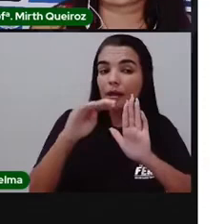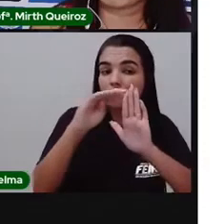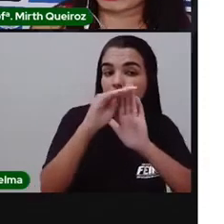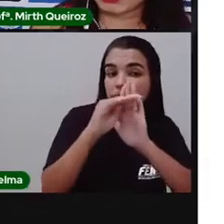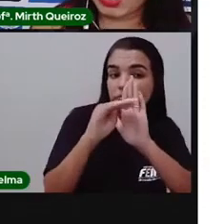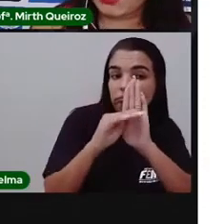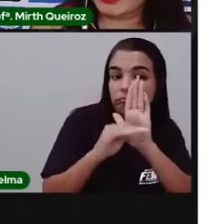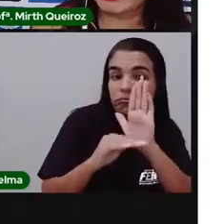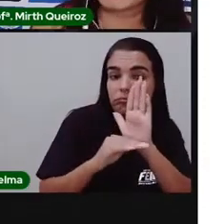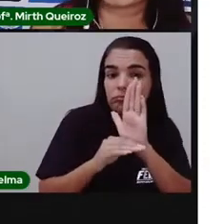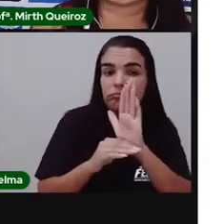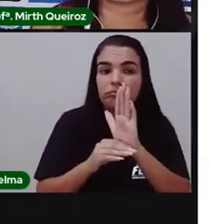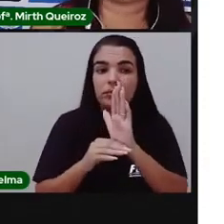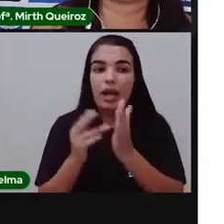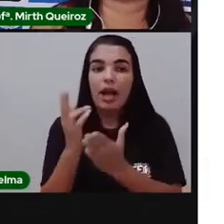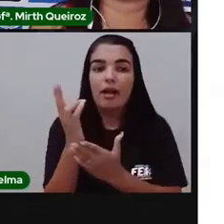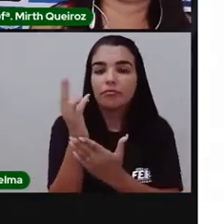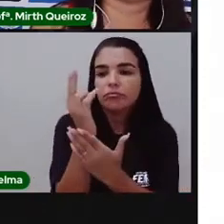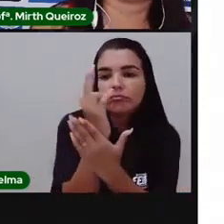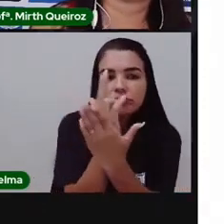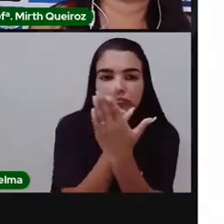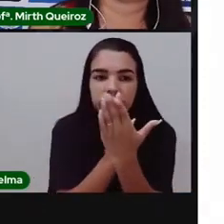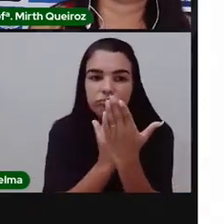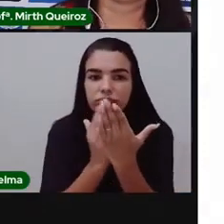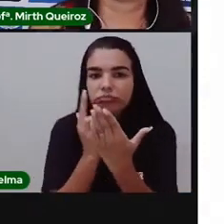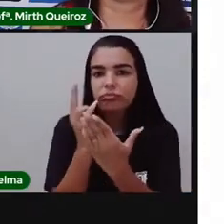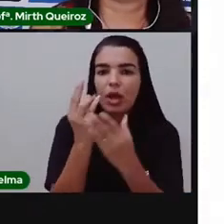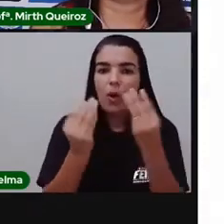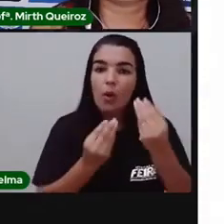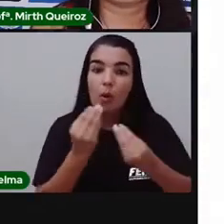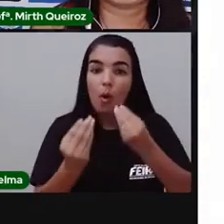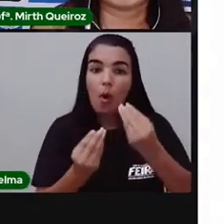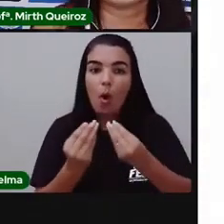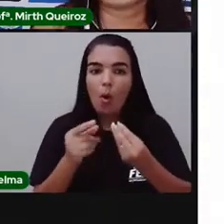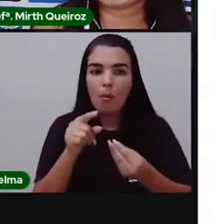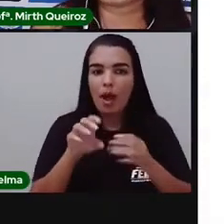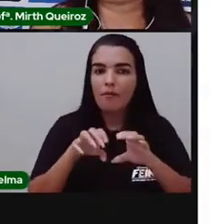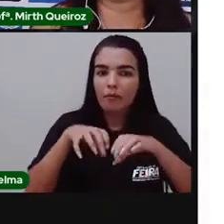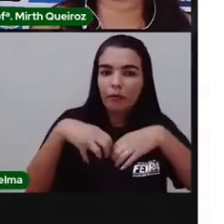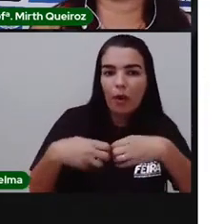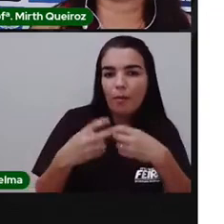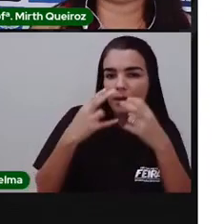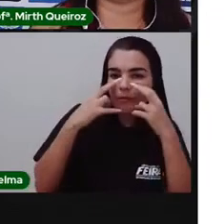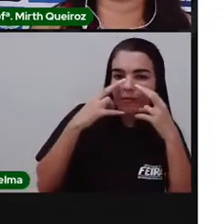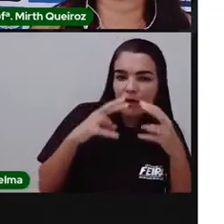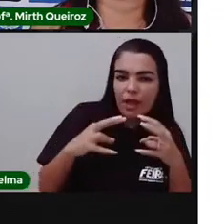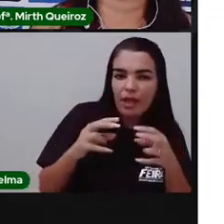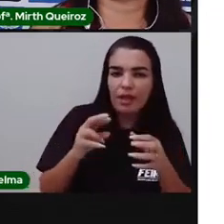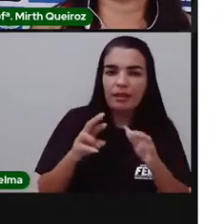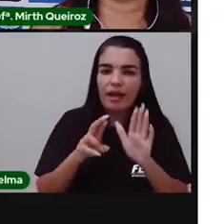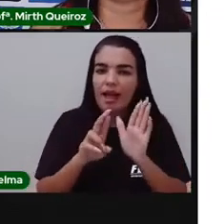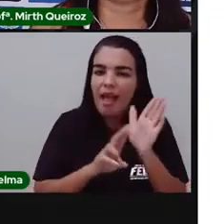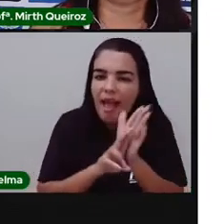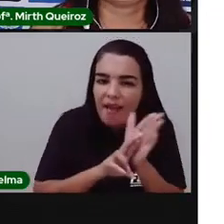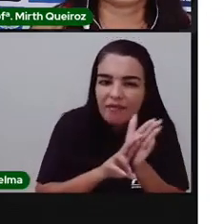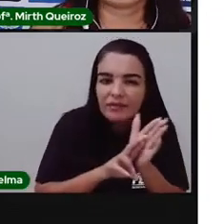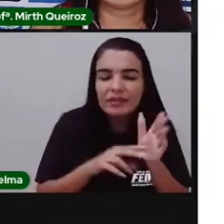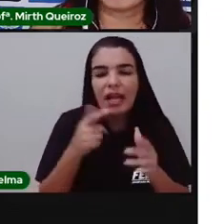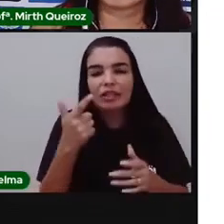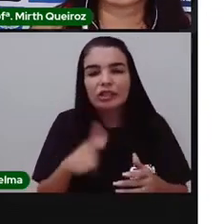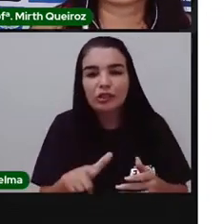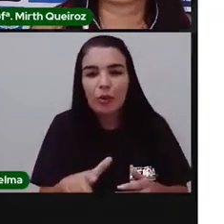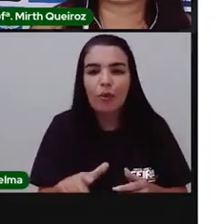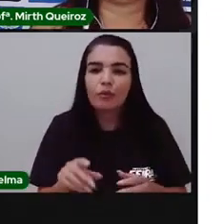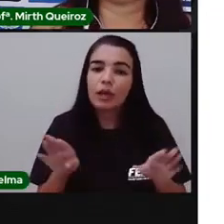geométricas. Vocês já conhecem as formas geométricas. uma forma de vocês reverem isso, revisarem isso, né? E